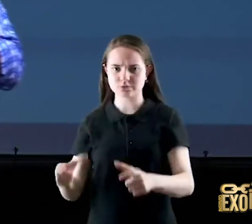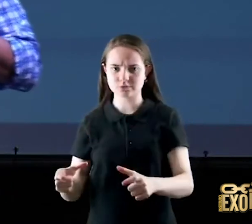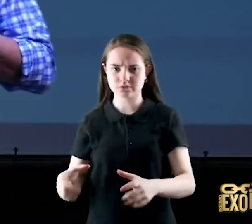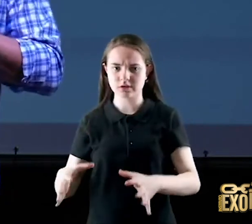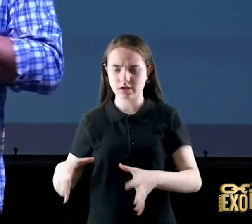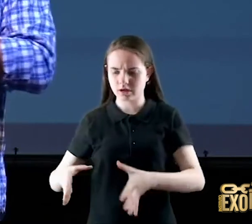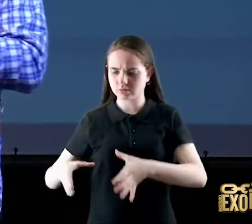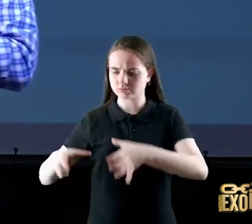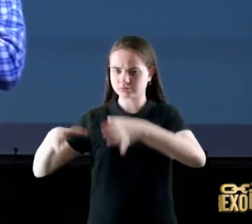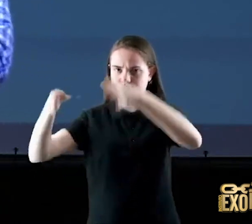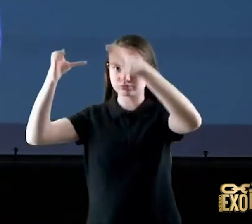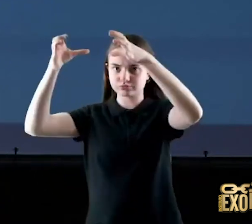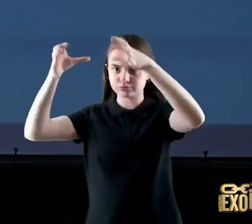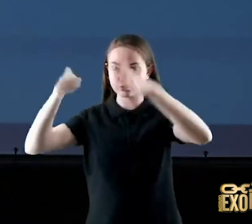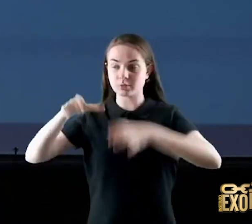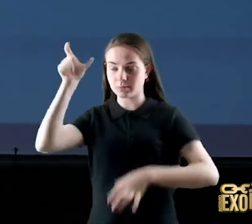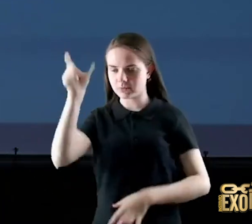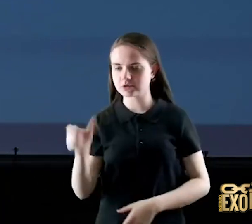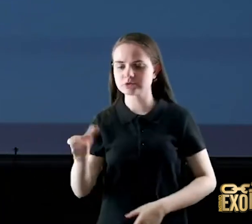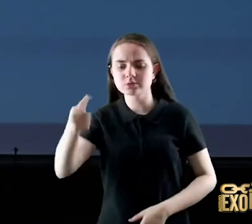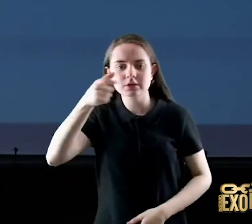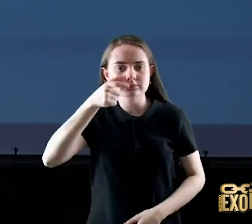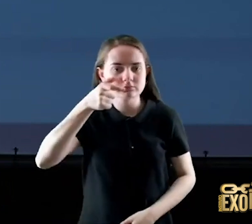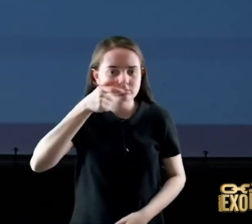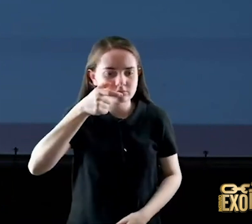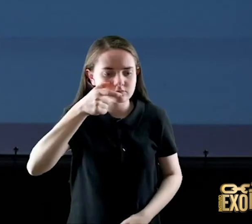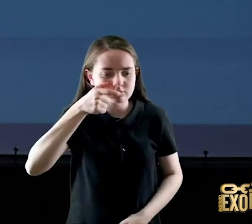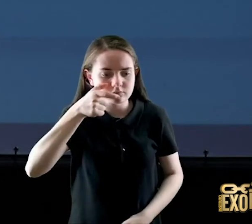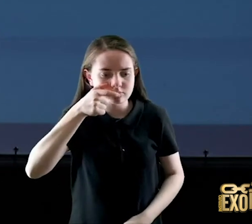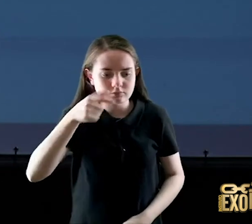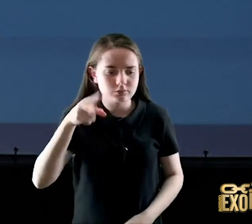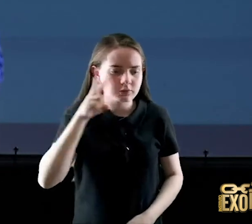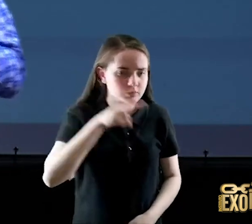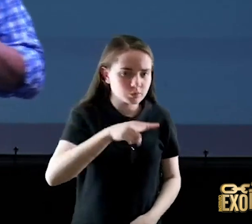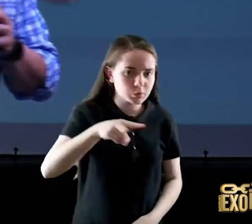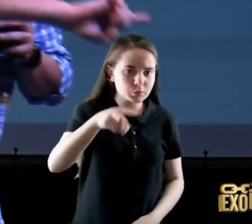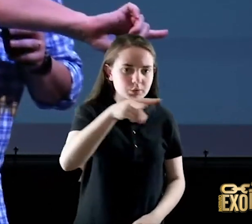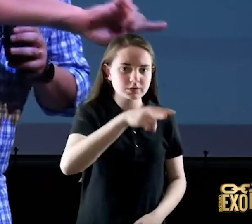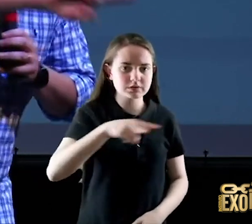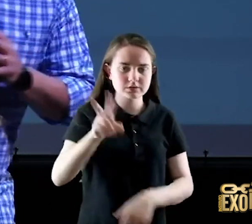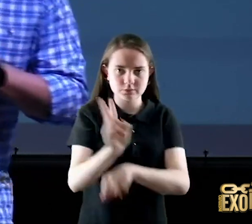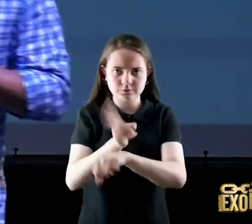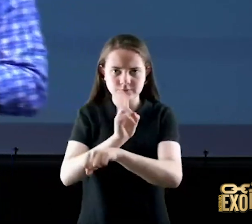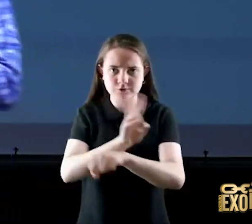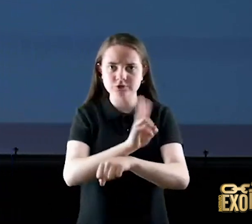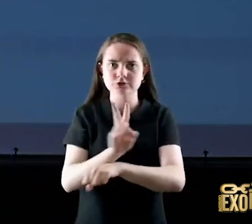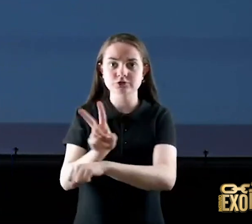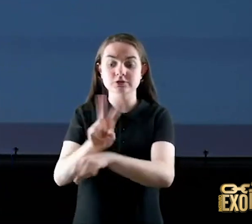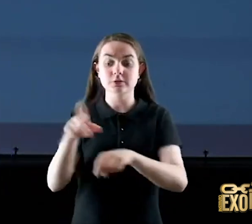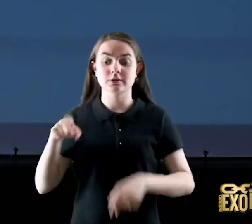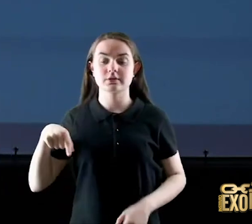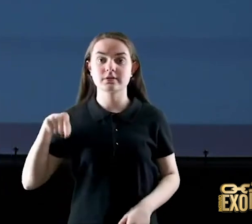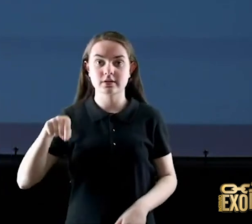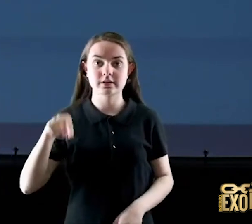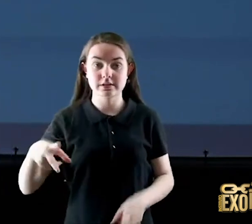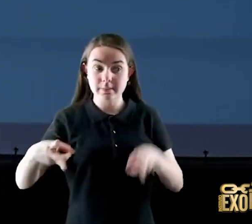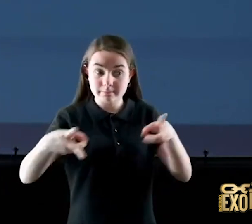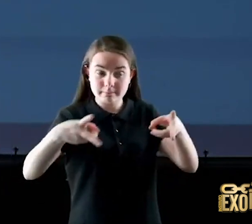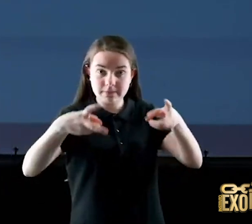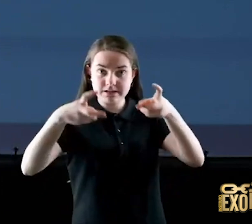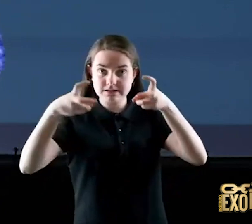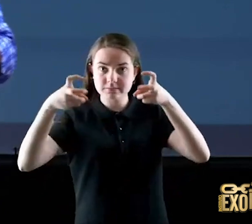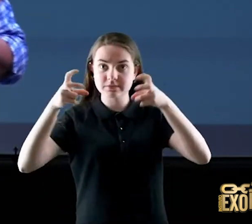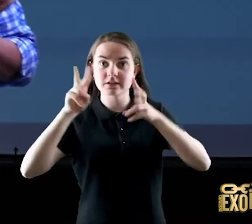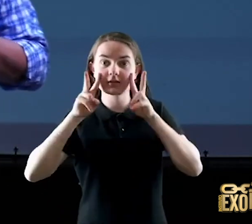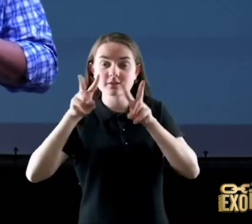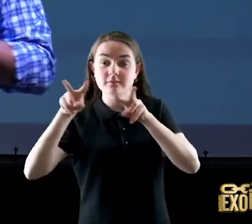ficava um vigio um sentinela chamado também de atalaia então ele percebia a visão ele